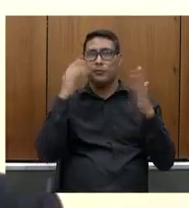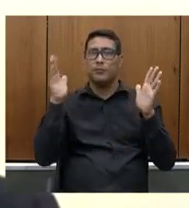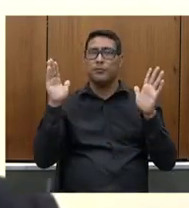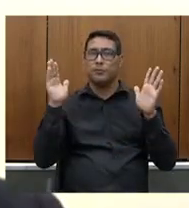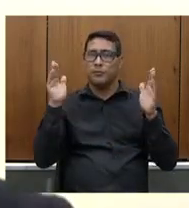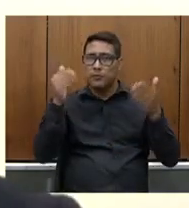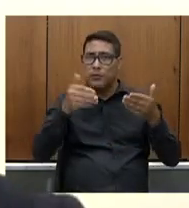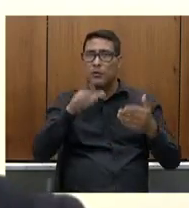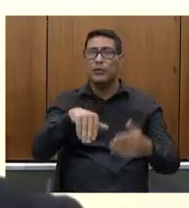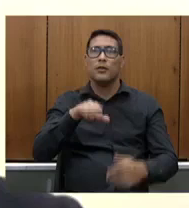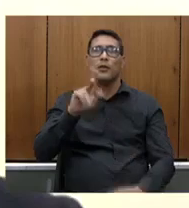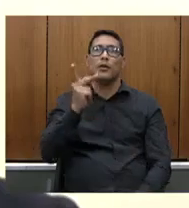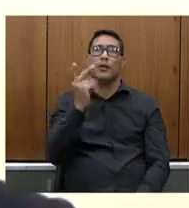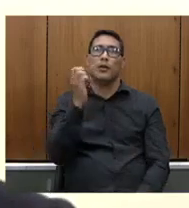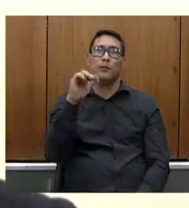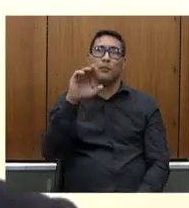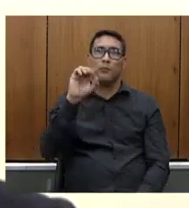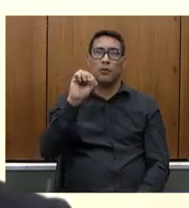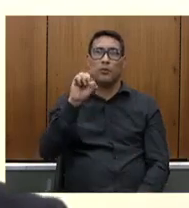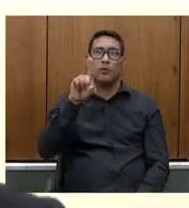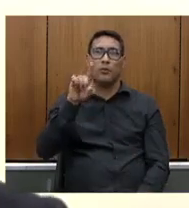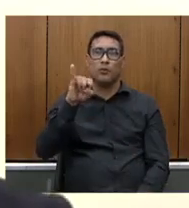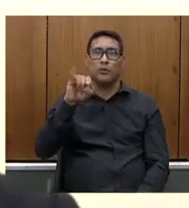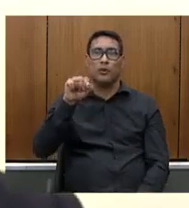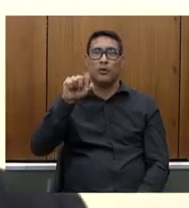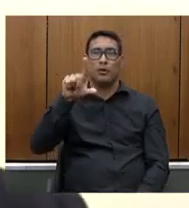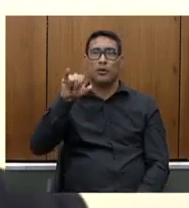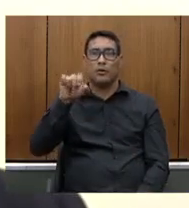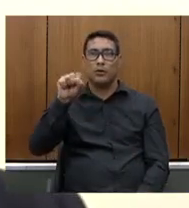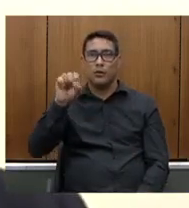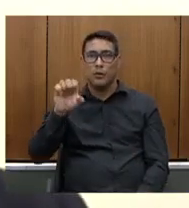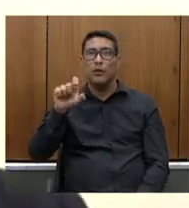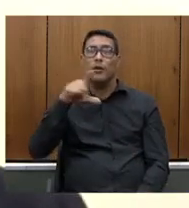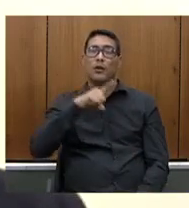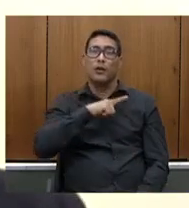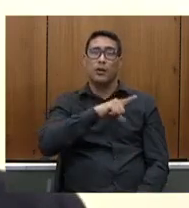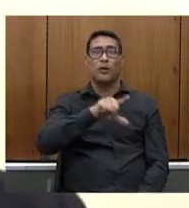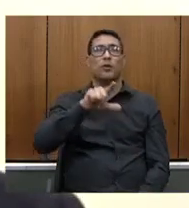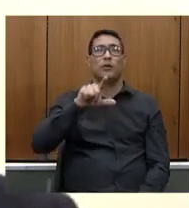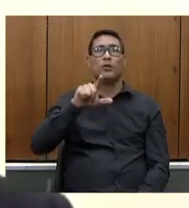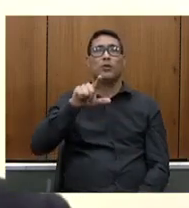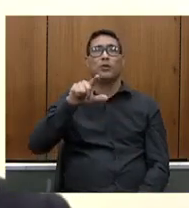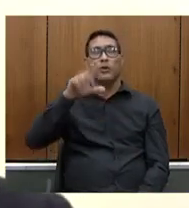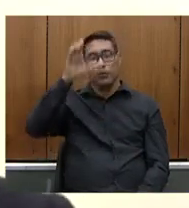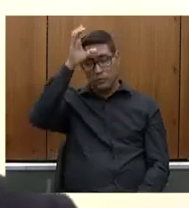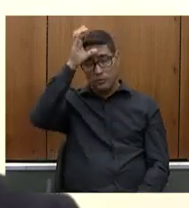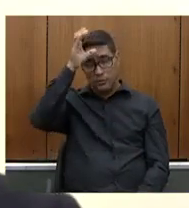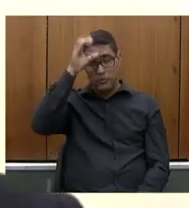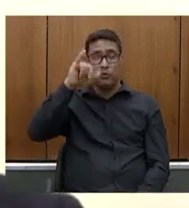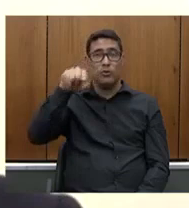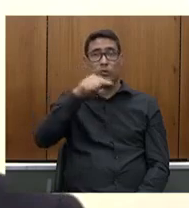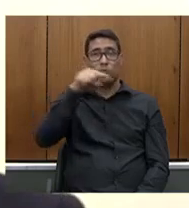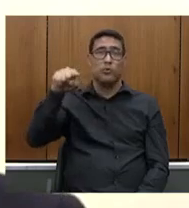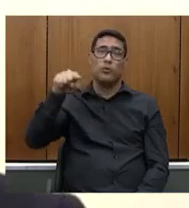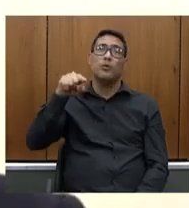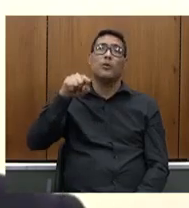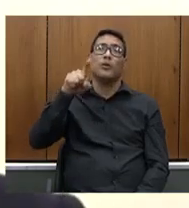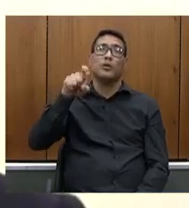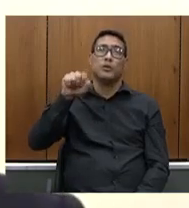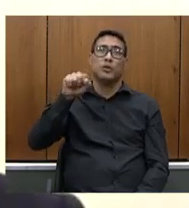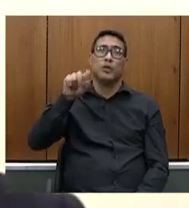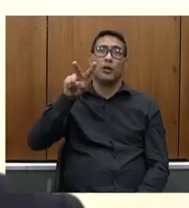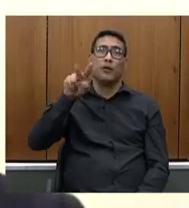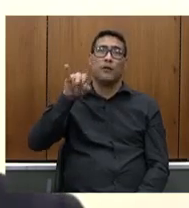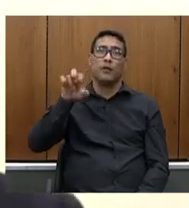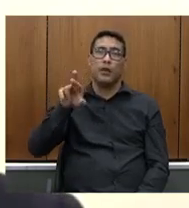hemodiálise por exemplo do estado eu lembro muito do meu tio querido tio João Xavier que durante anos e anos sofreu com